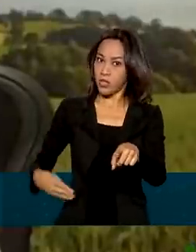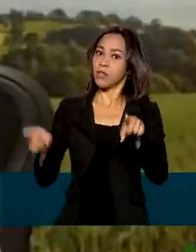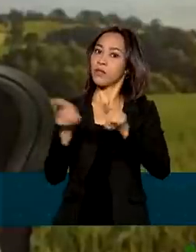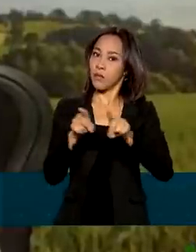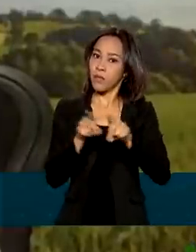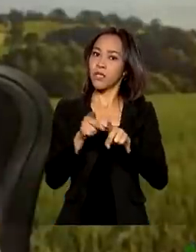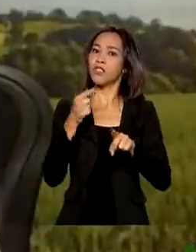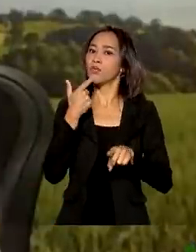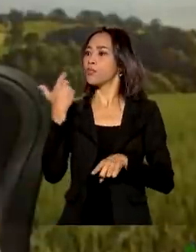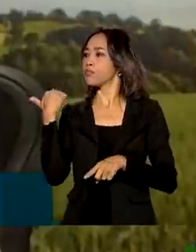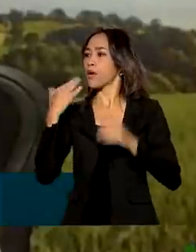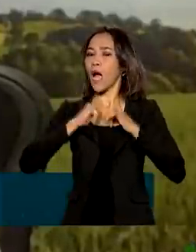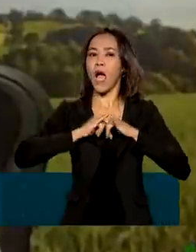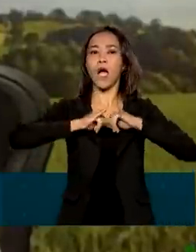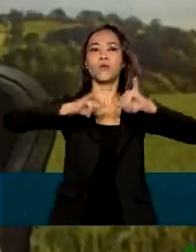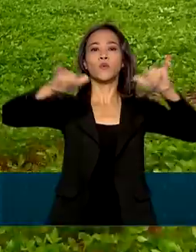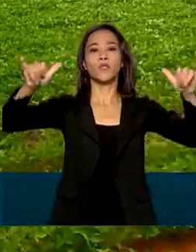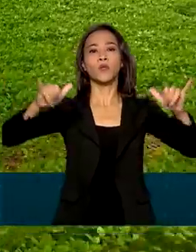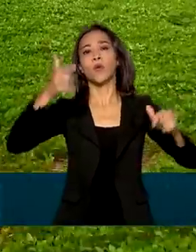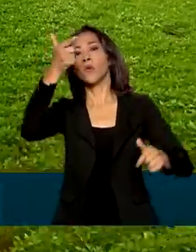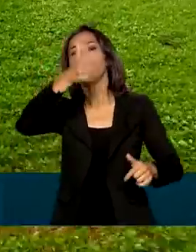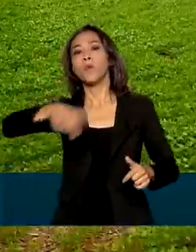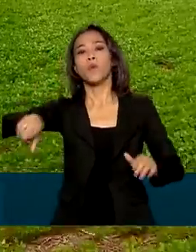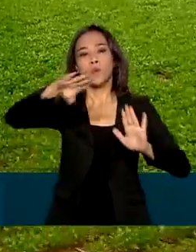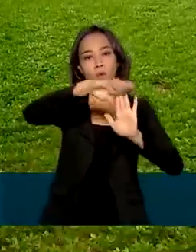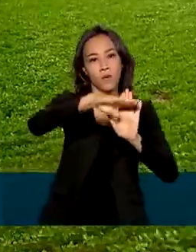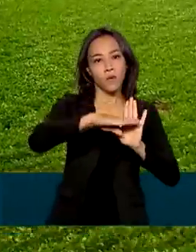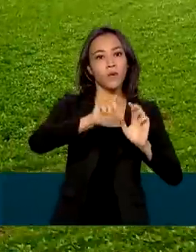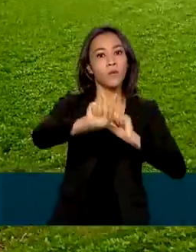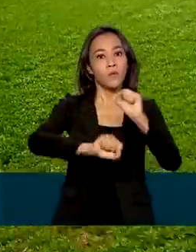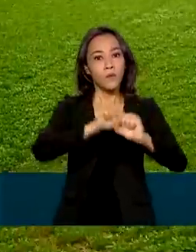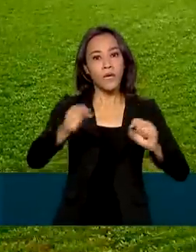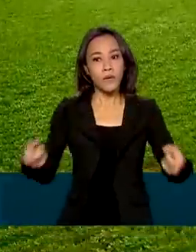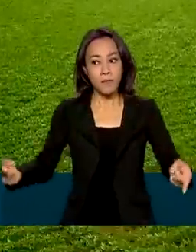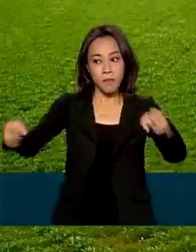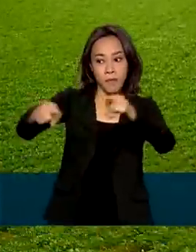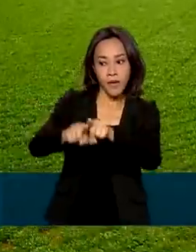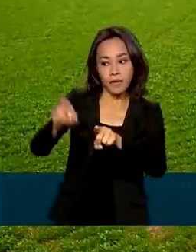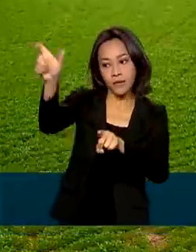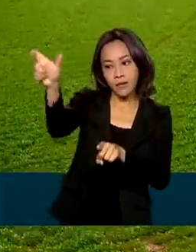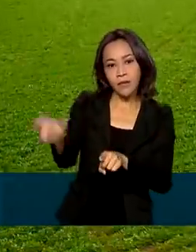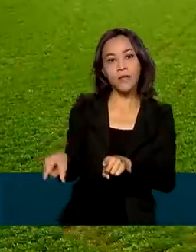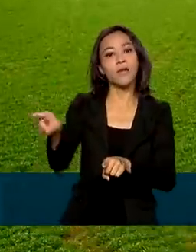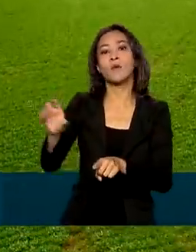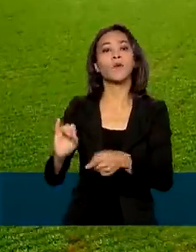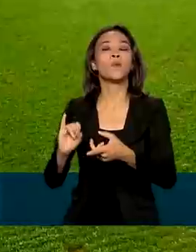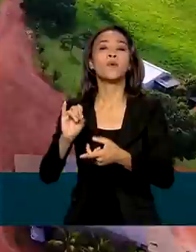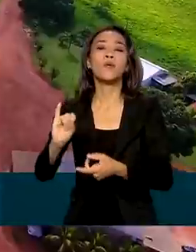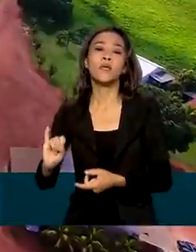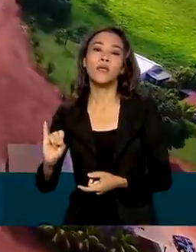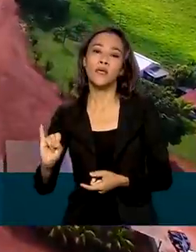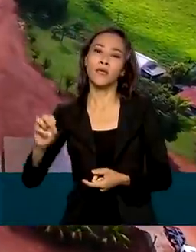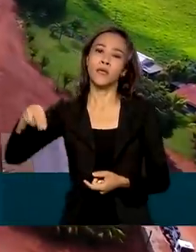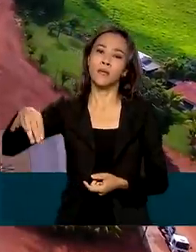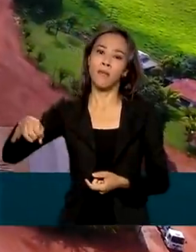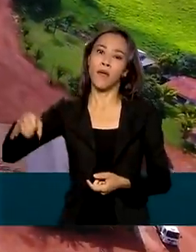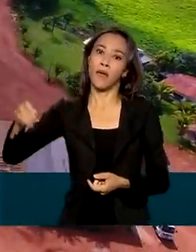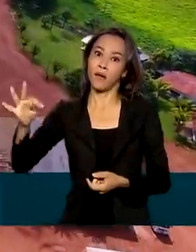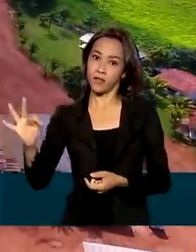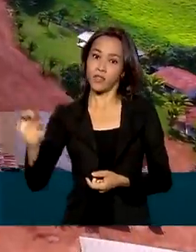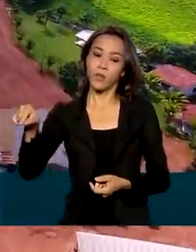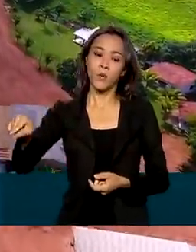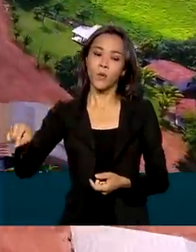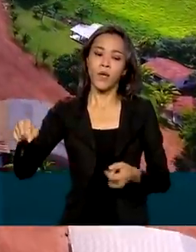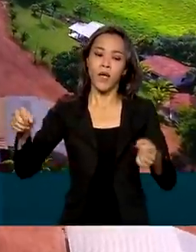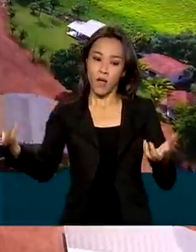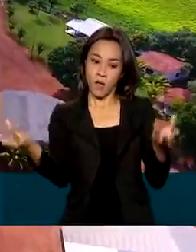anunciou o lançamento do Agromet, em parceria com o Instituto Nacional de Meteorologia, uma plataforma que